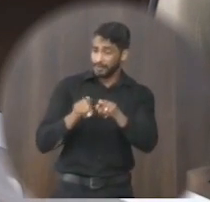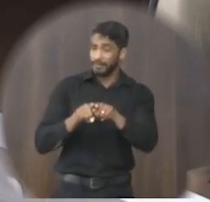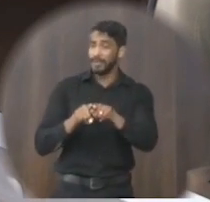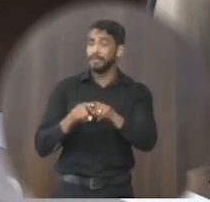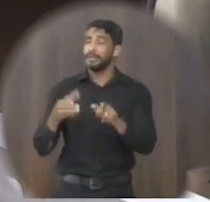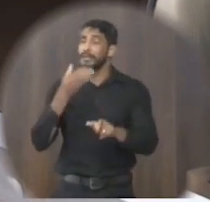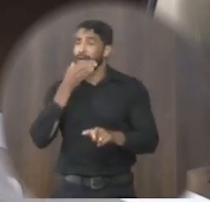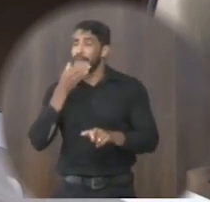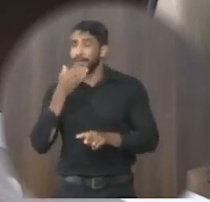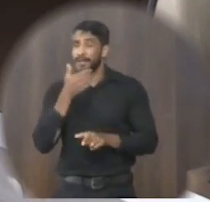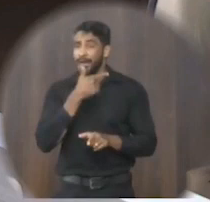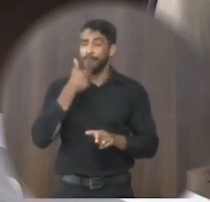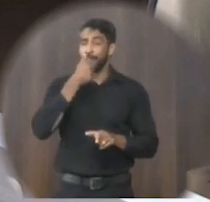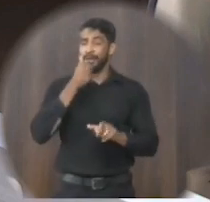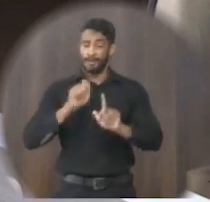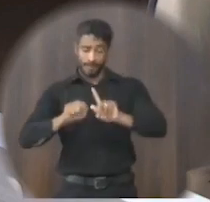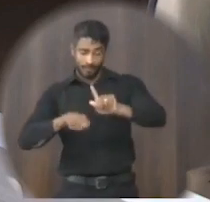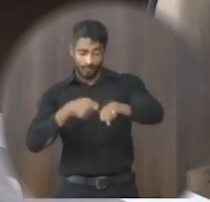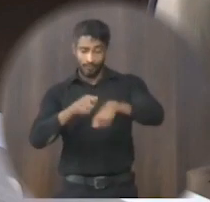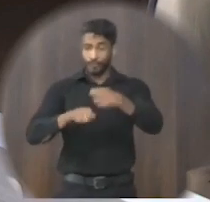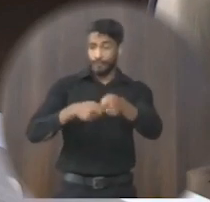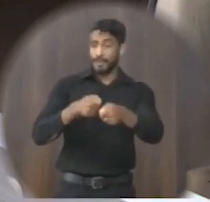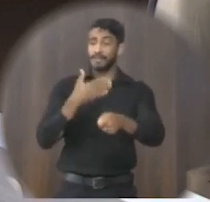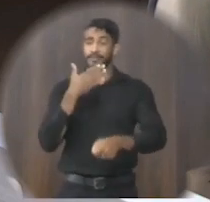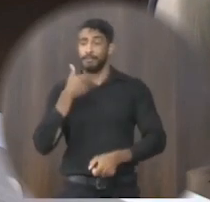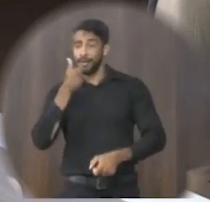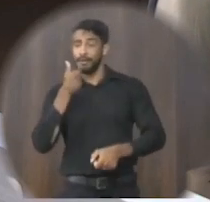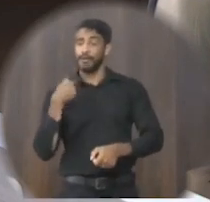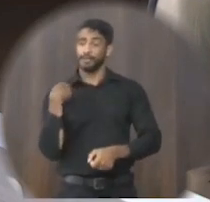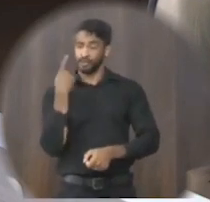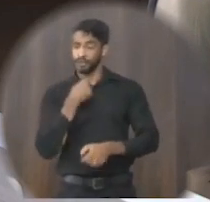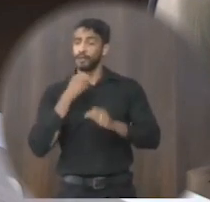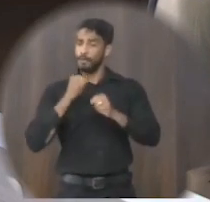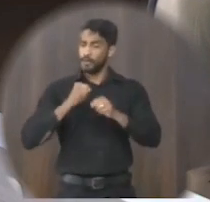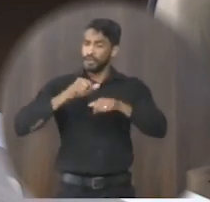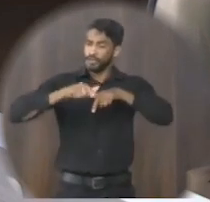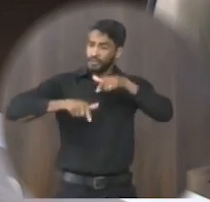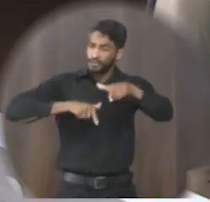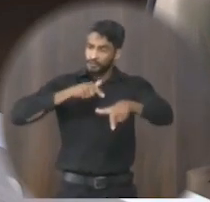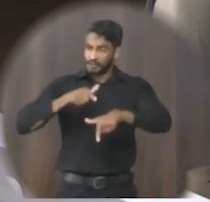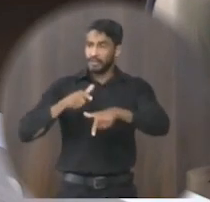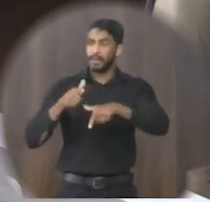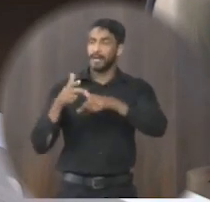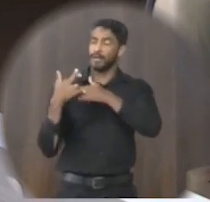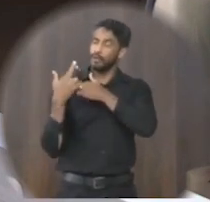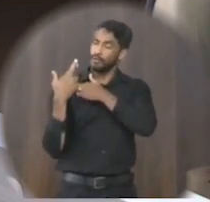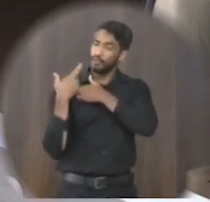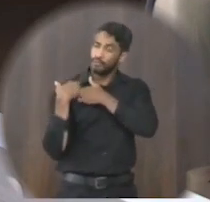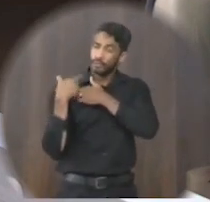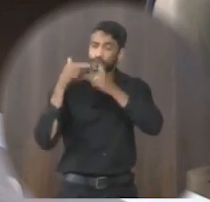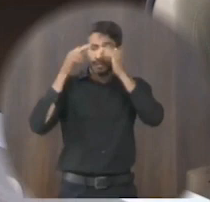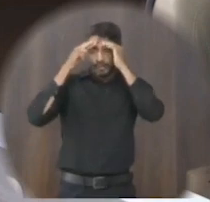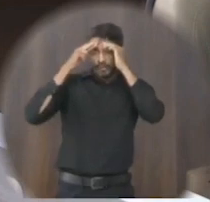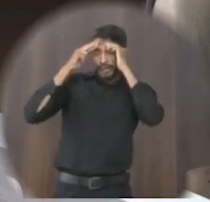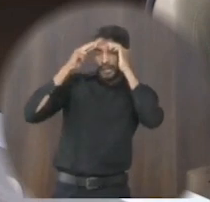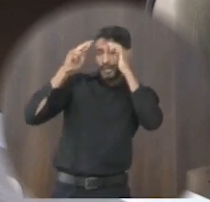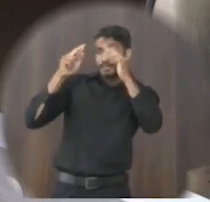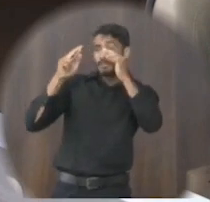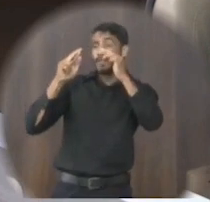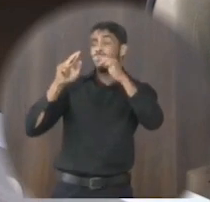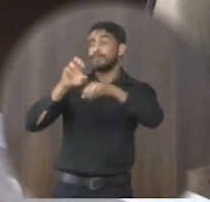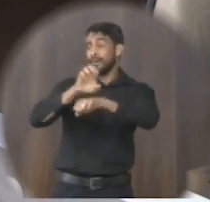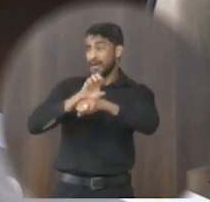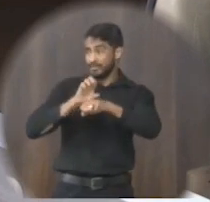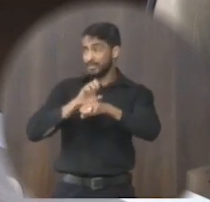Natal melhor do comerciante melhor e assim que a gente possa vir trabalhar com todo respeito executivo que eu tenho mas